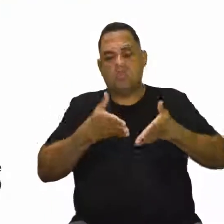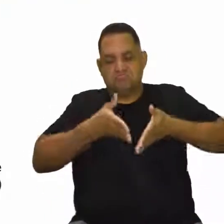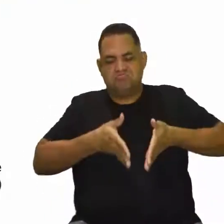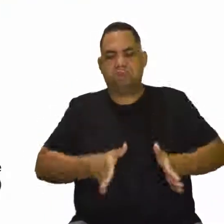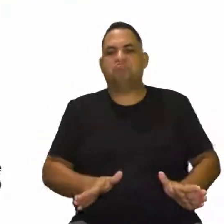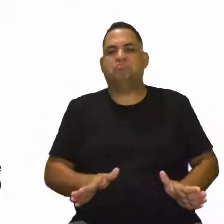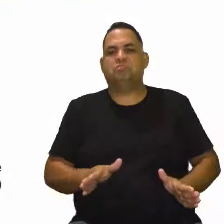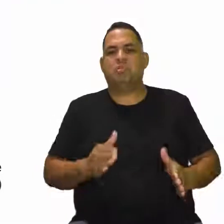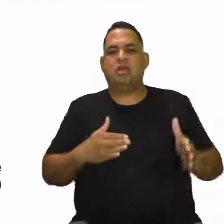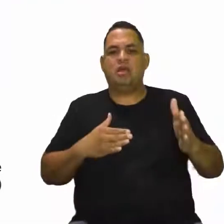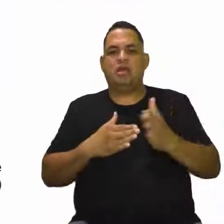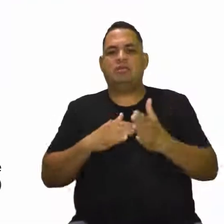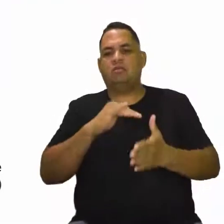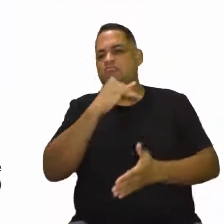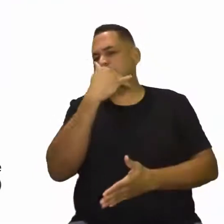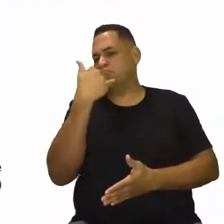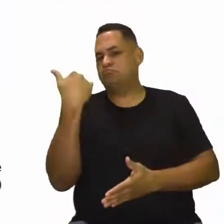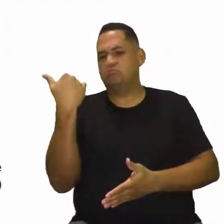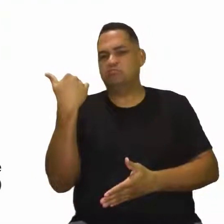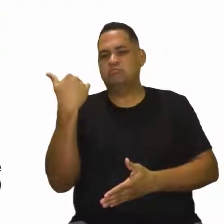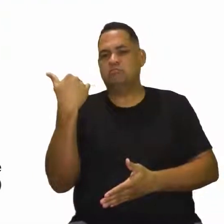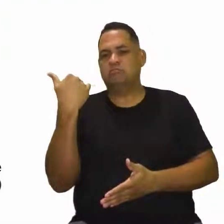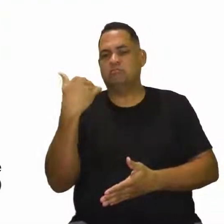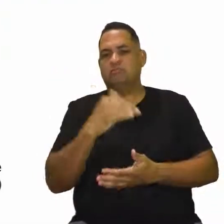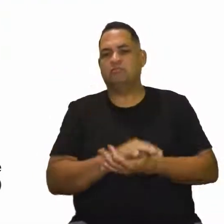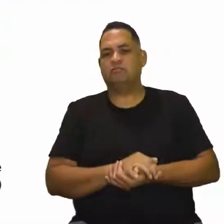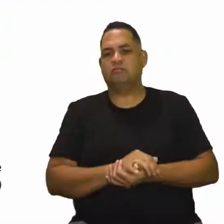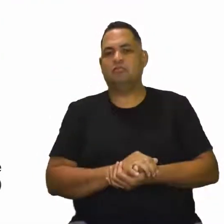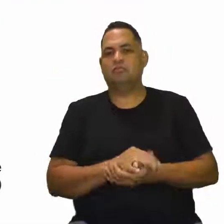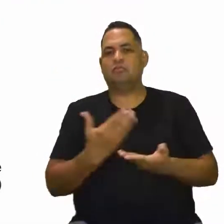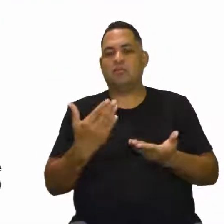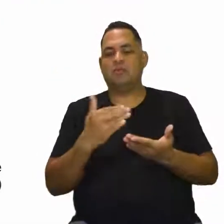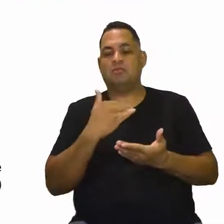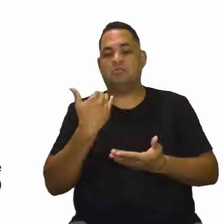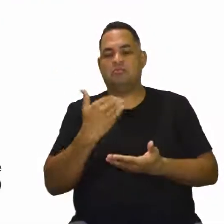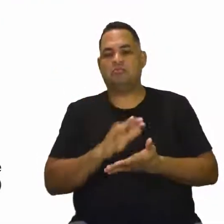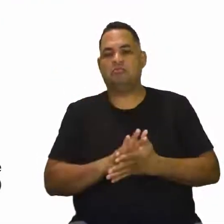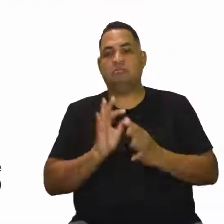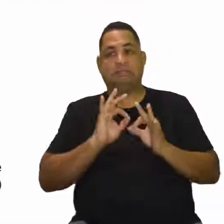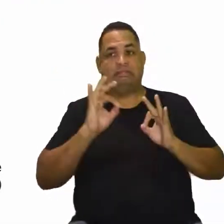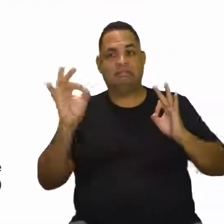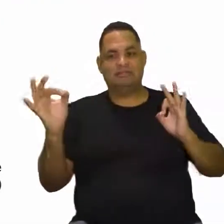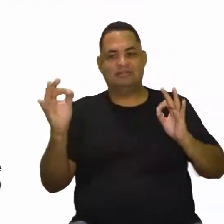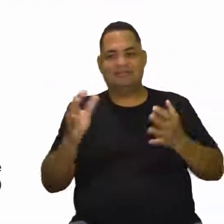nascemos até a nossa morte. E que essa morte esteja longe, né, gente?